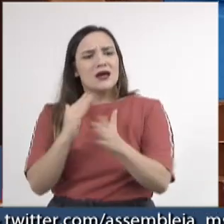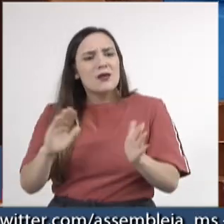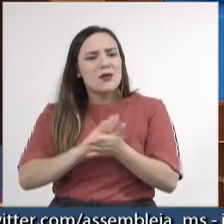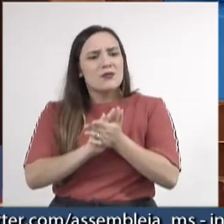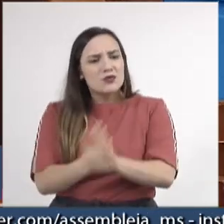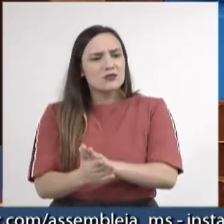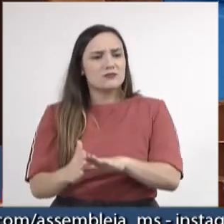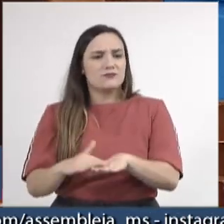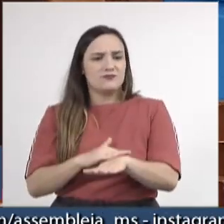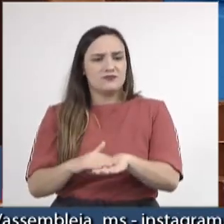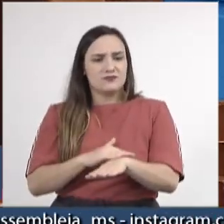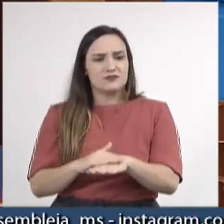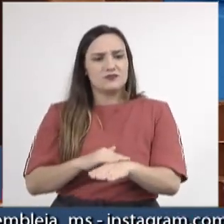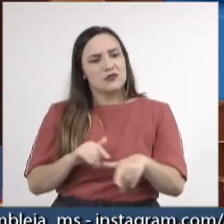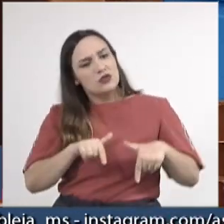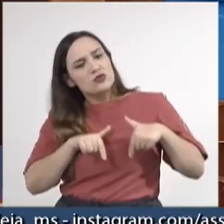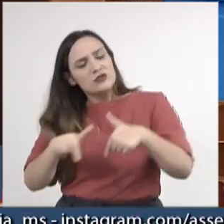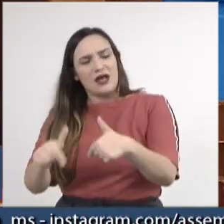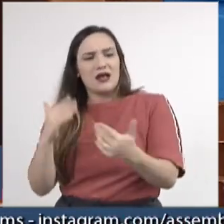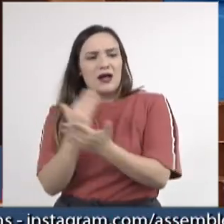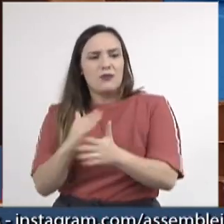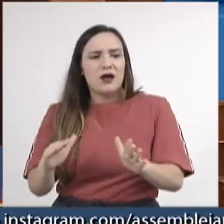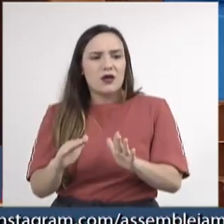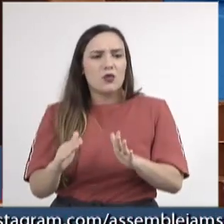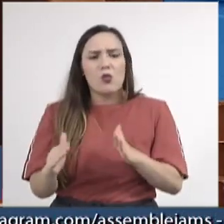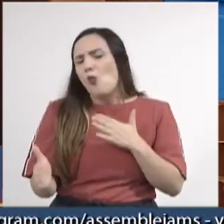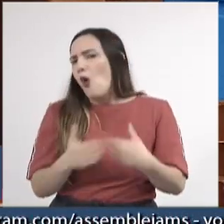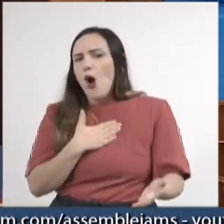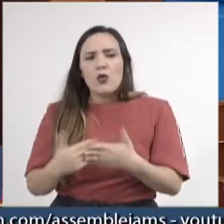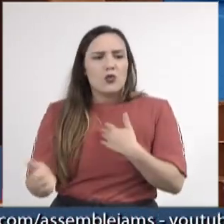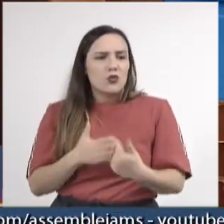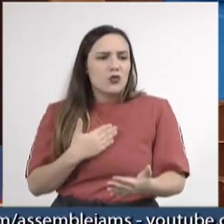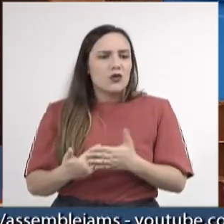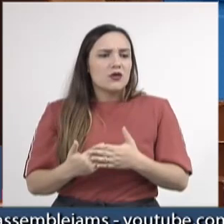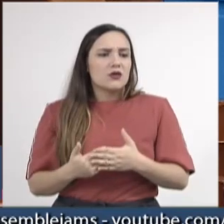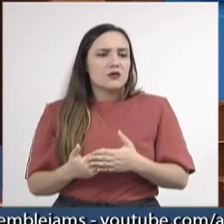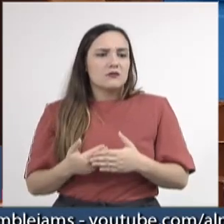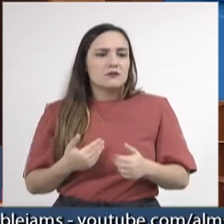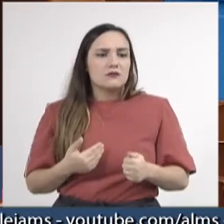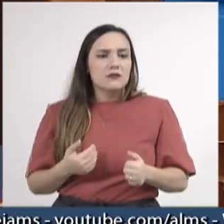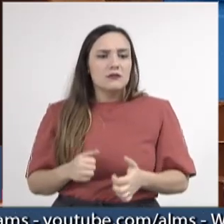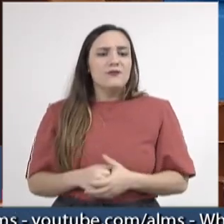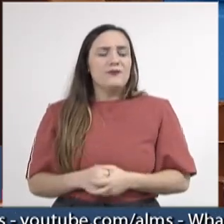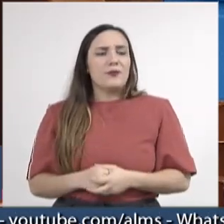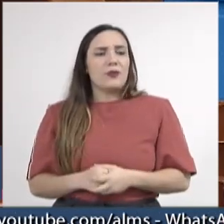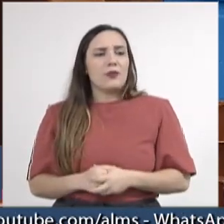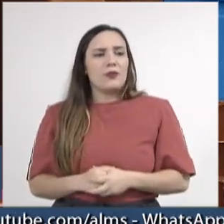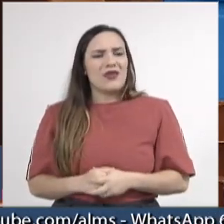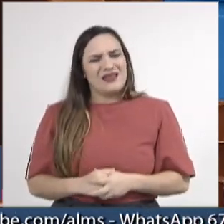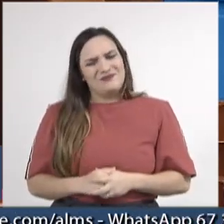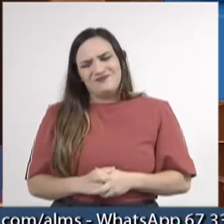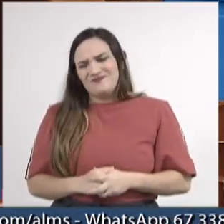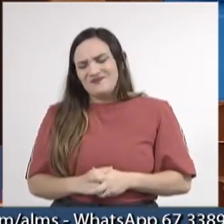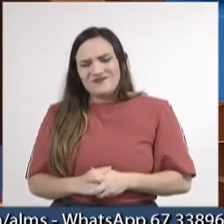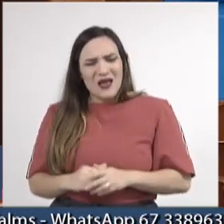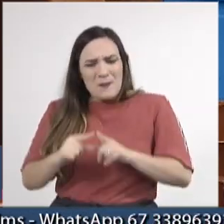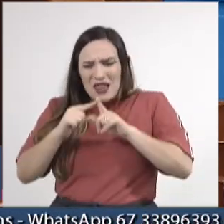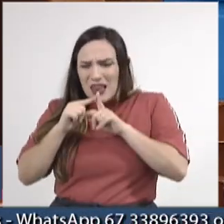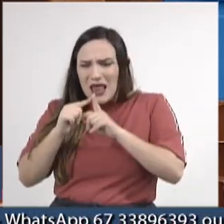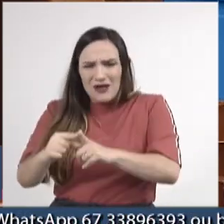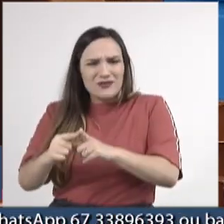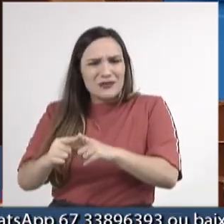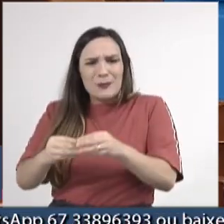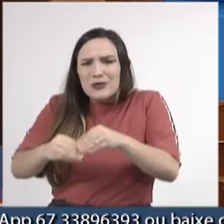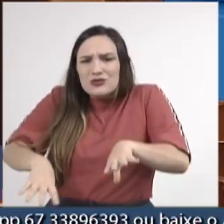racismo, tem que lutar contra todas as formas de ataque à dignidade